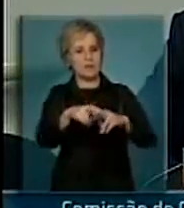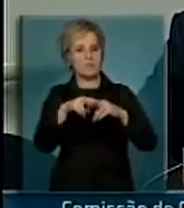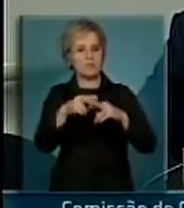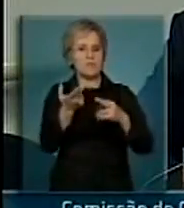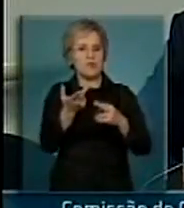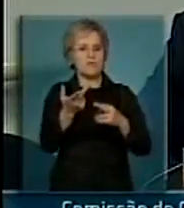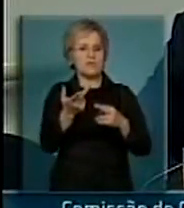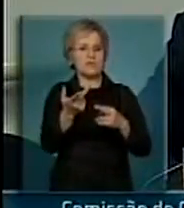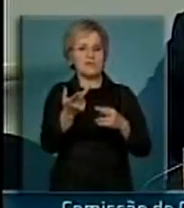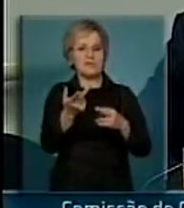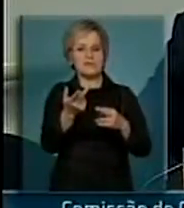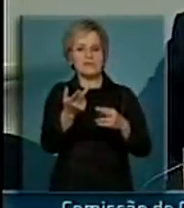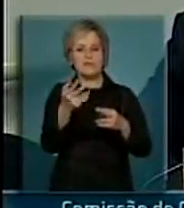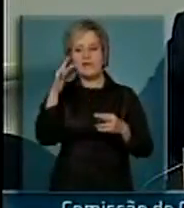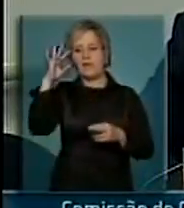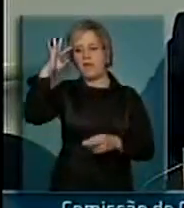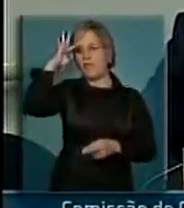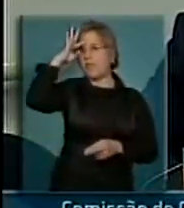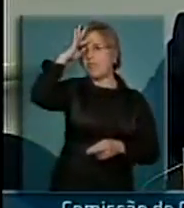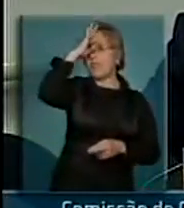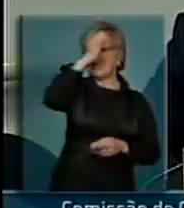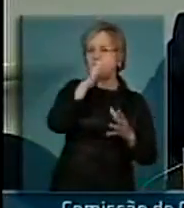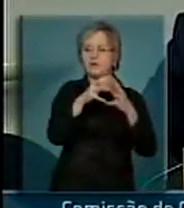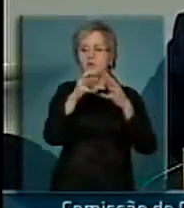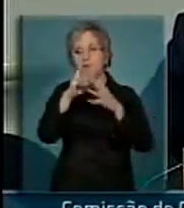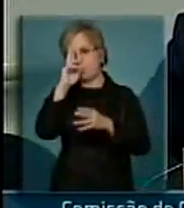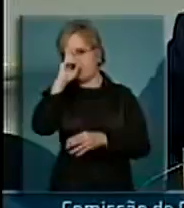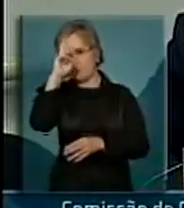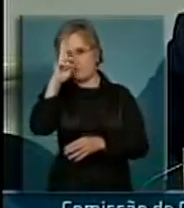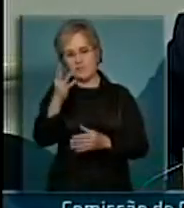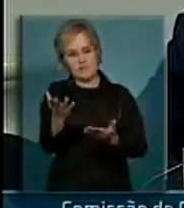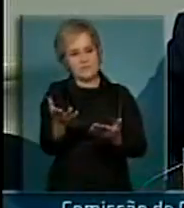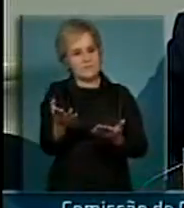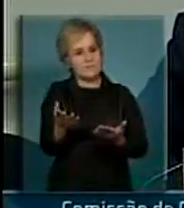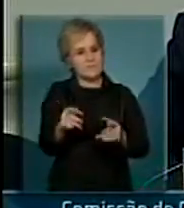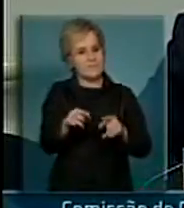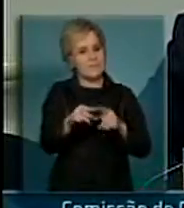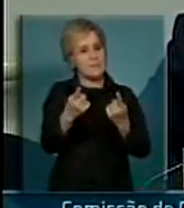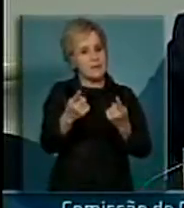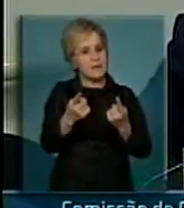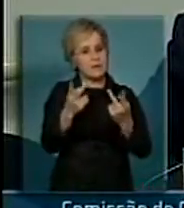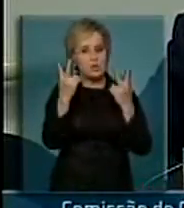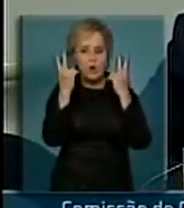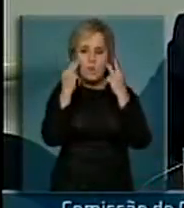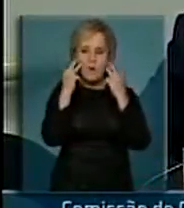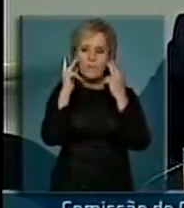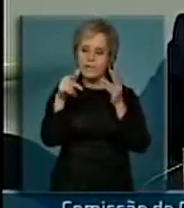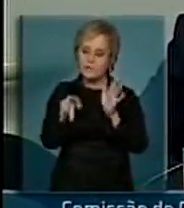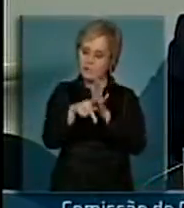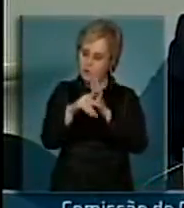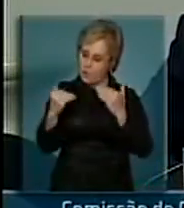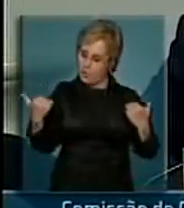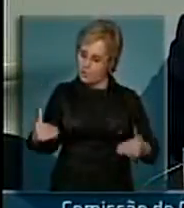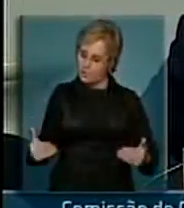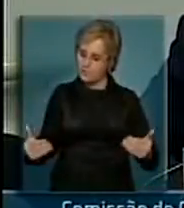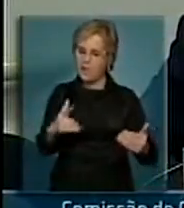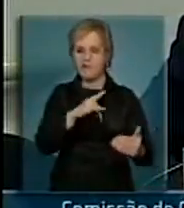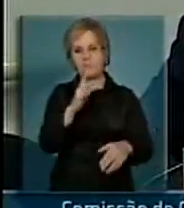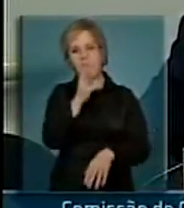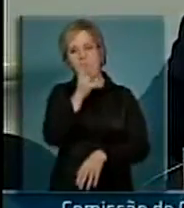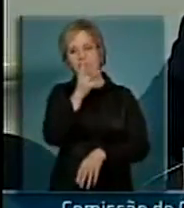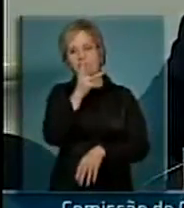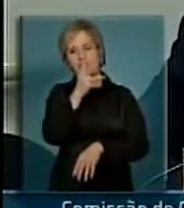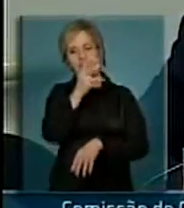descuido, desmazelo dos dirigentes. Mas, em outros casos, são problemas de atraso do Ministério, nós precisamos tirar isso e